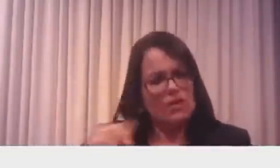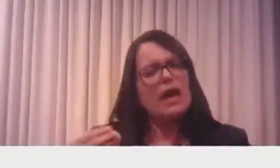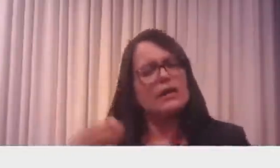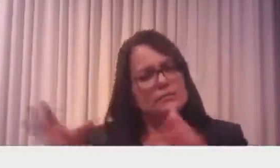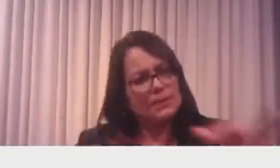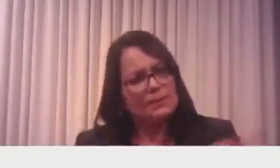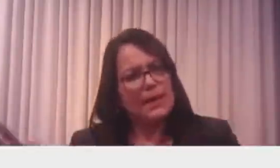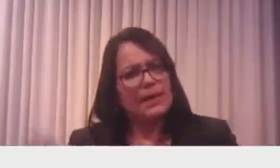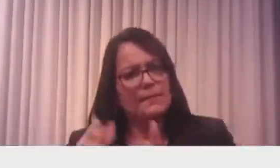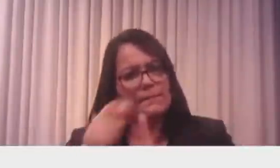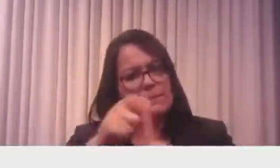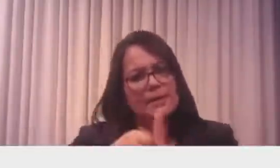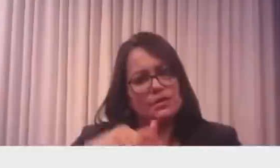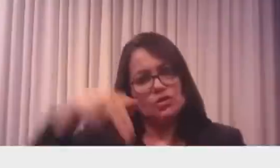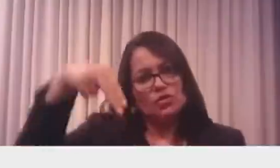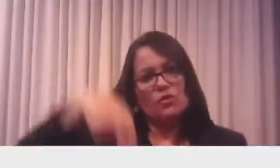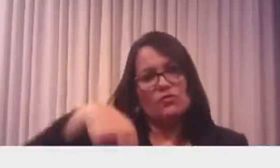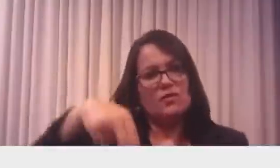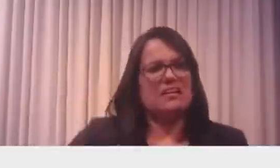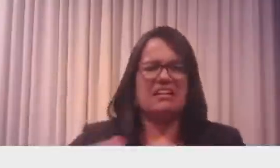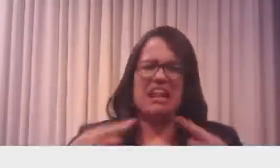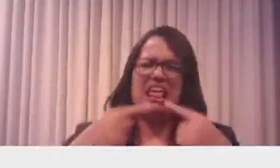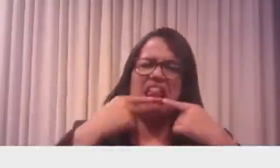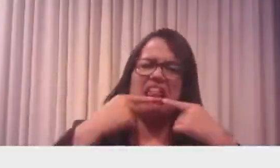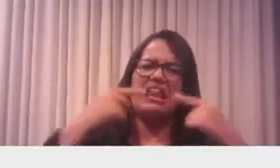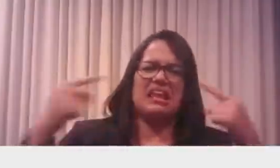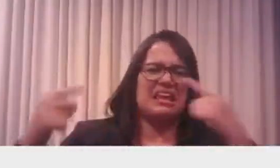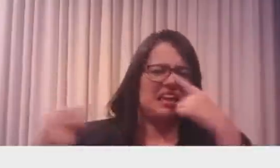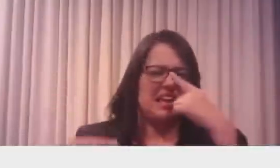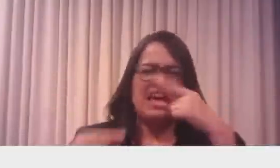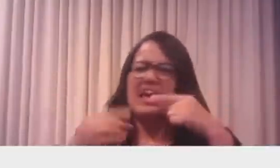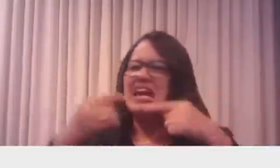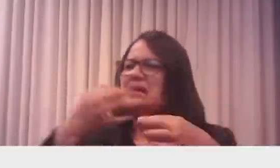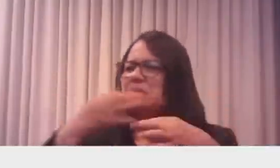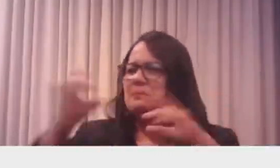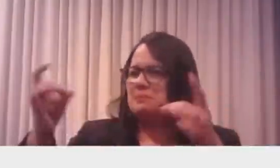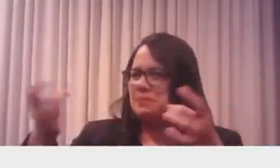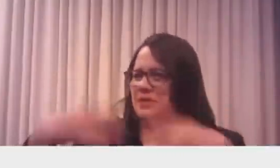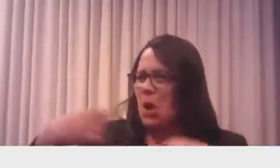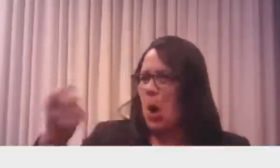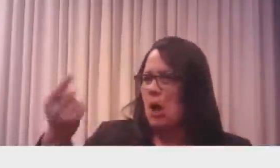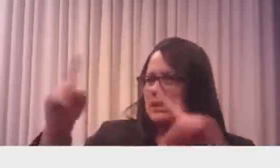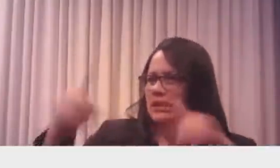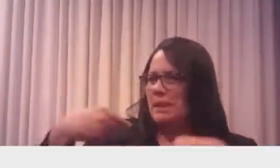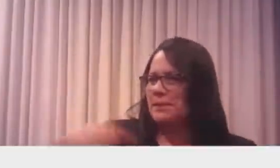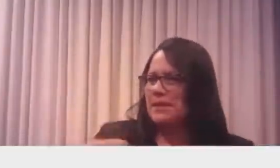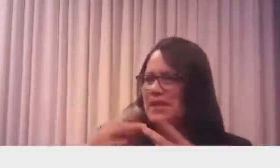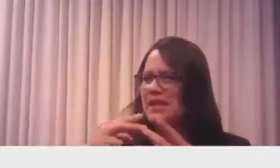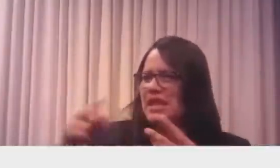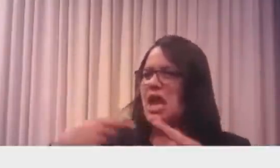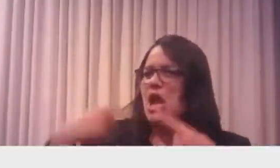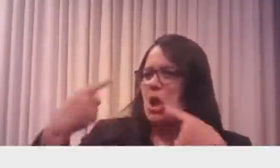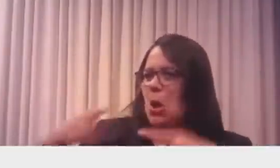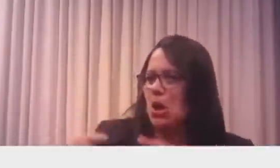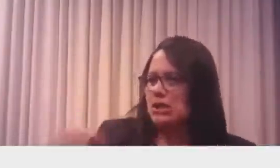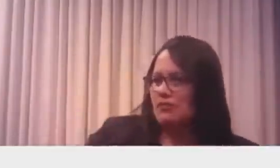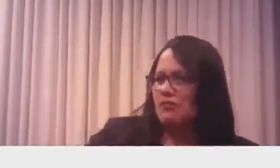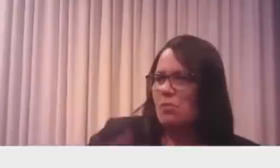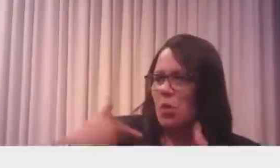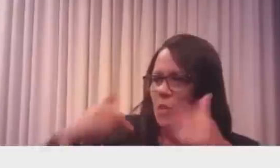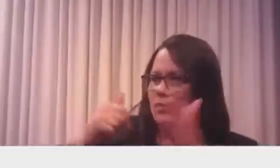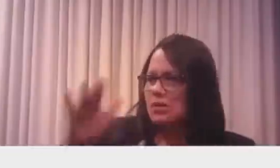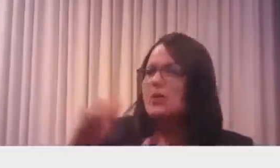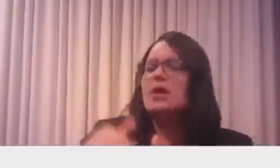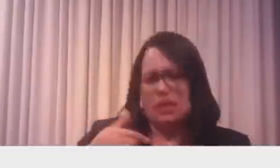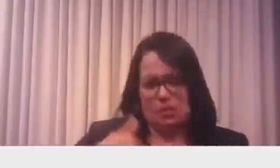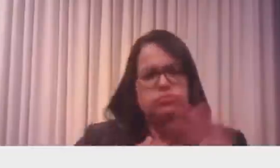Então, estamos fazendo nossa parte. Agora, criticar, invadir a Bolsa, falar que é contra a fome e o desemprego, reconheço que tem desemprego